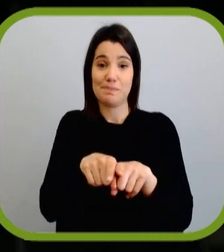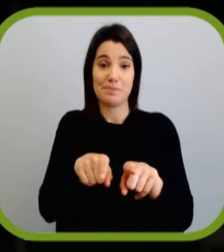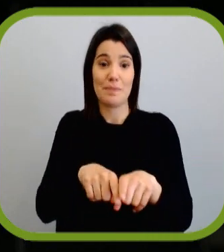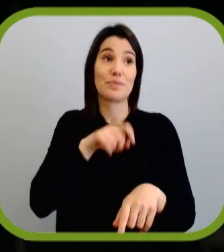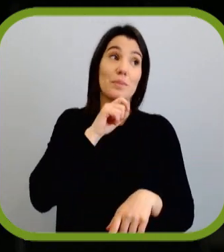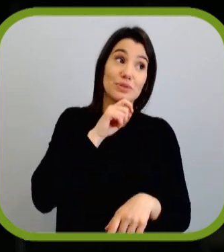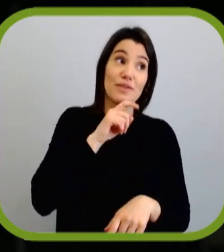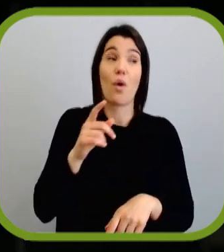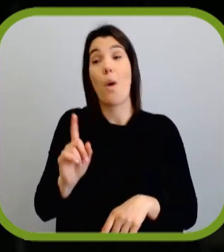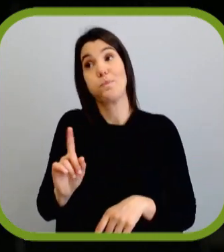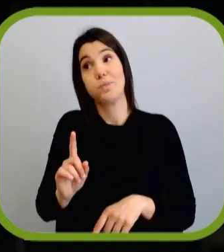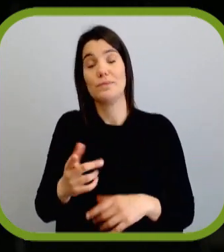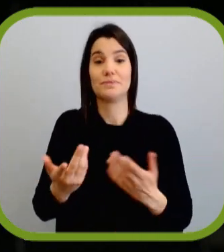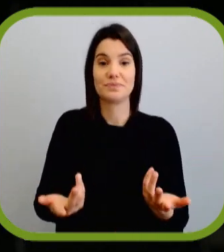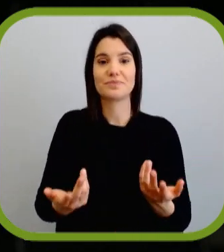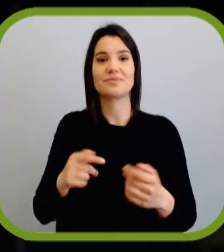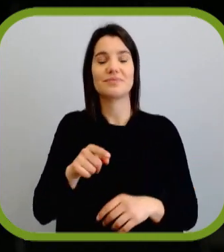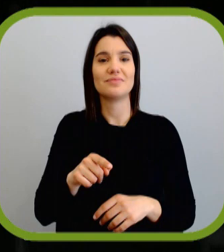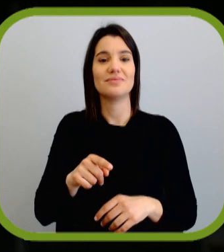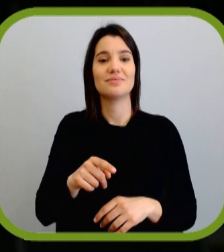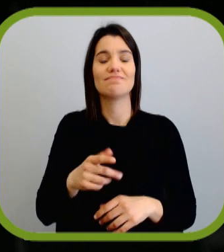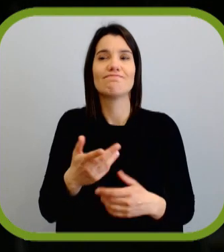Querem dizer a mesma coisa. Pode ser ou pode não ser.